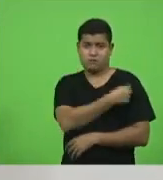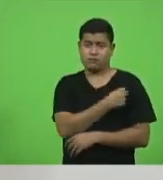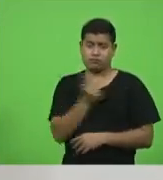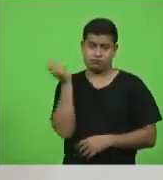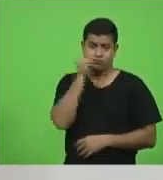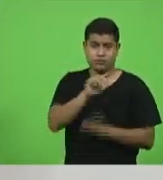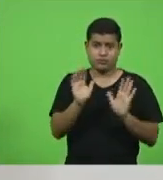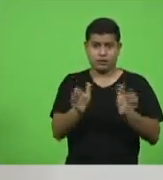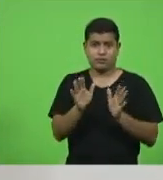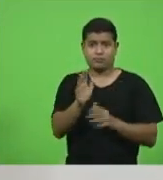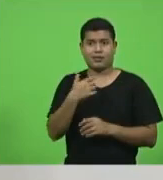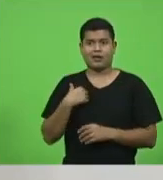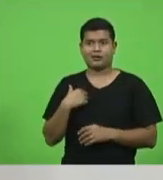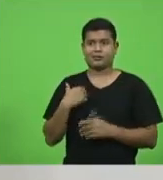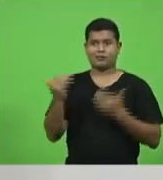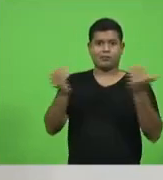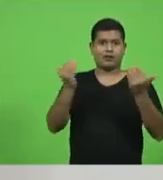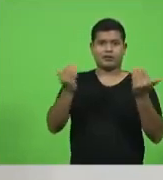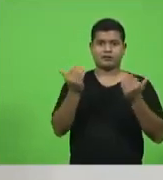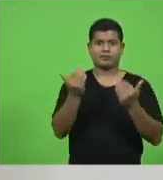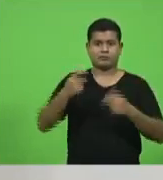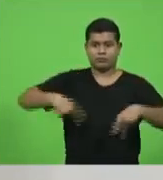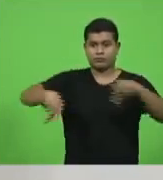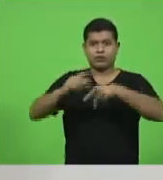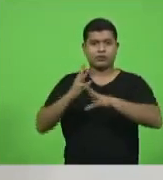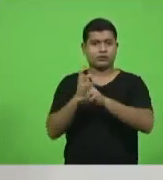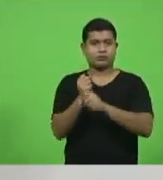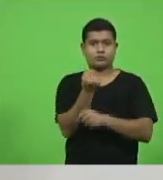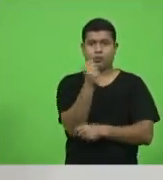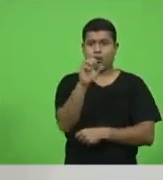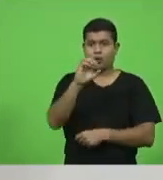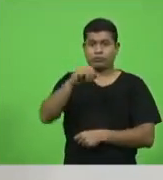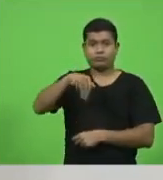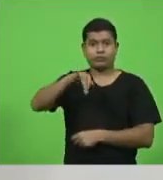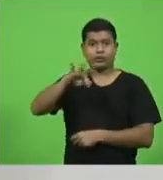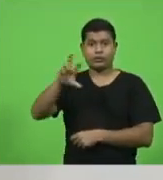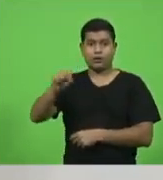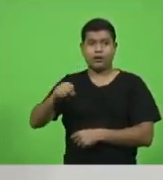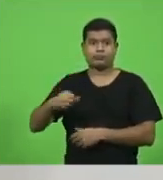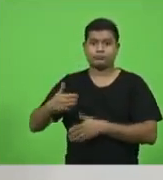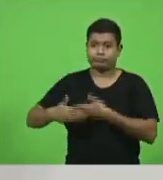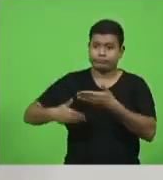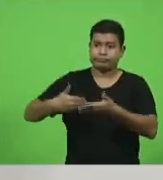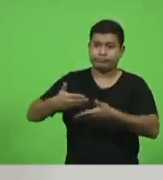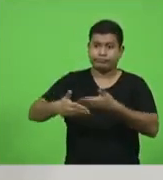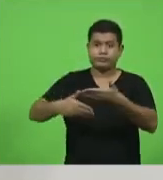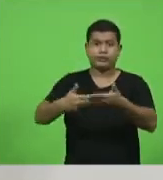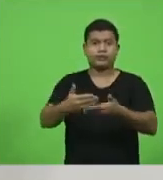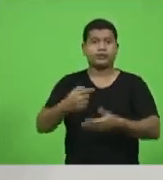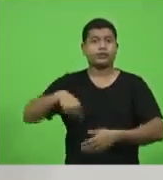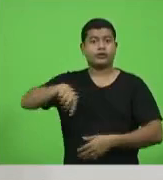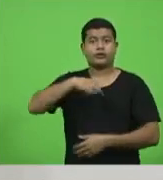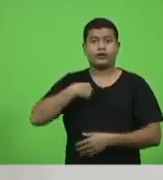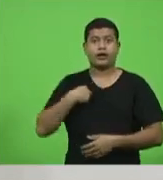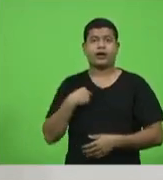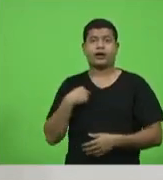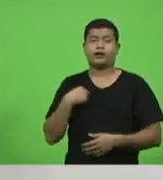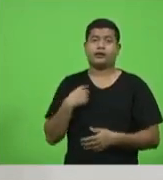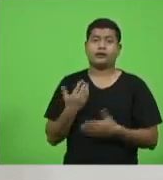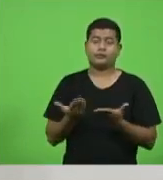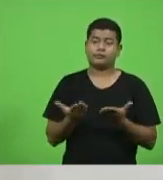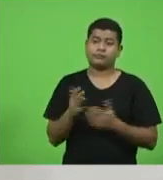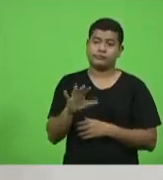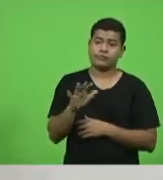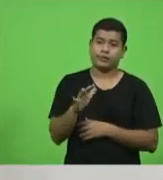uma população de 8 milhões de catarinenses nesse ritmo nós vamos chegar aí no